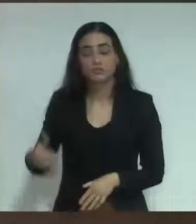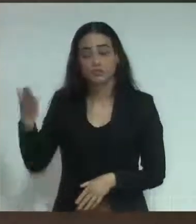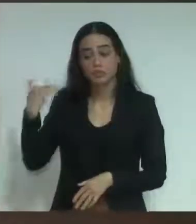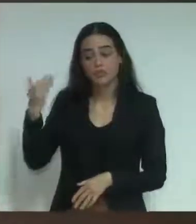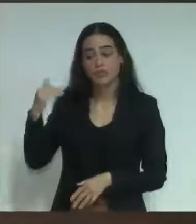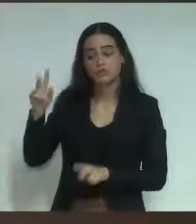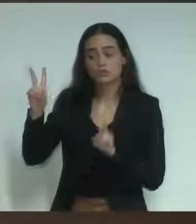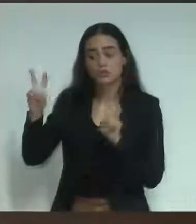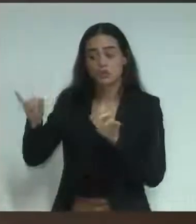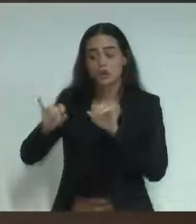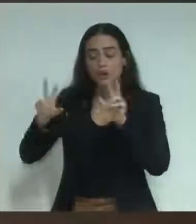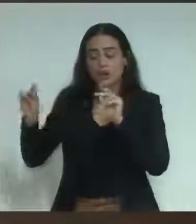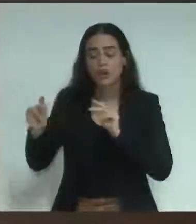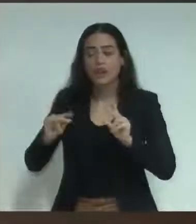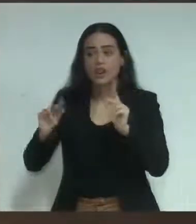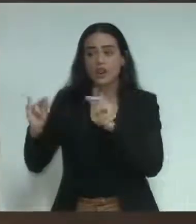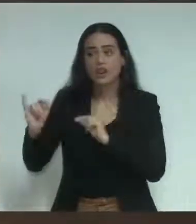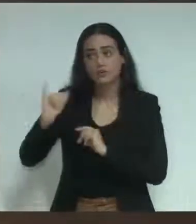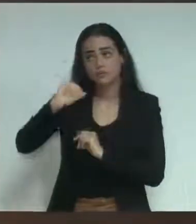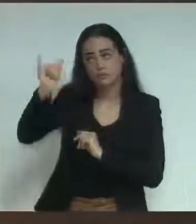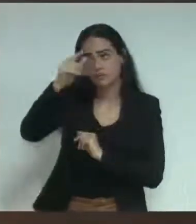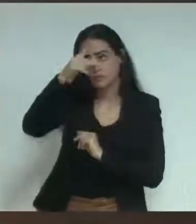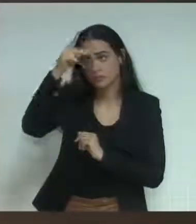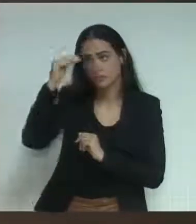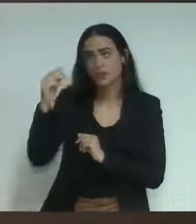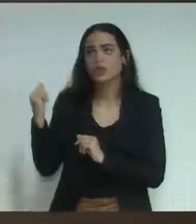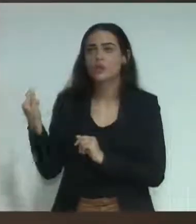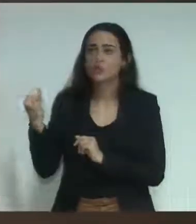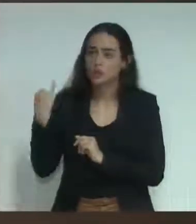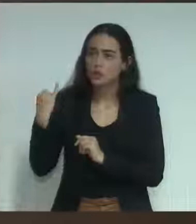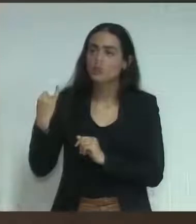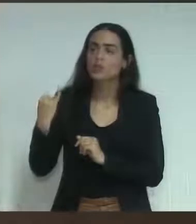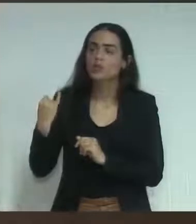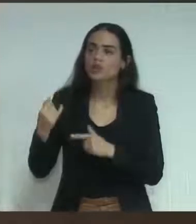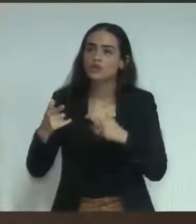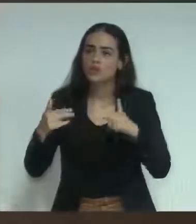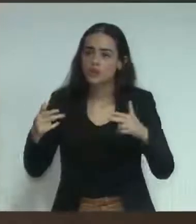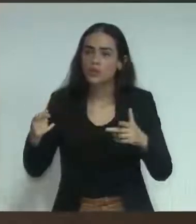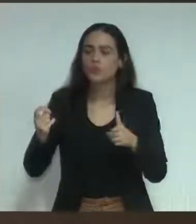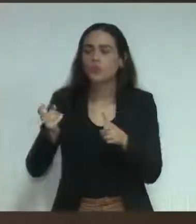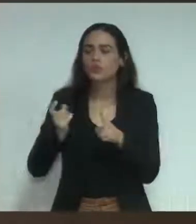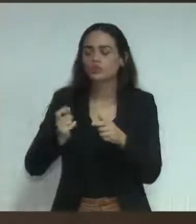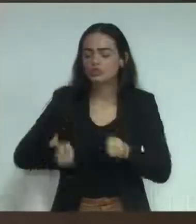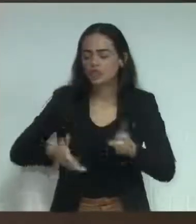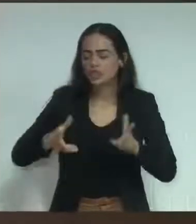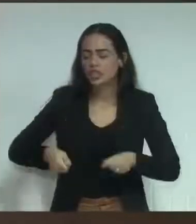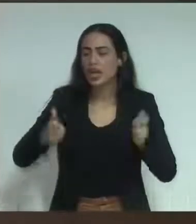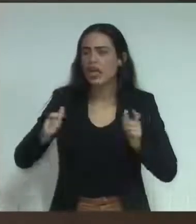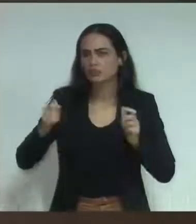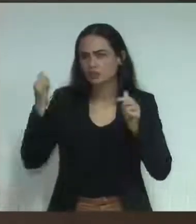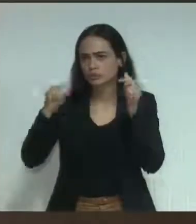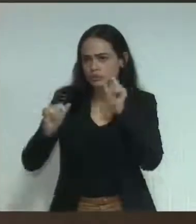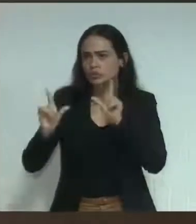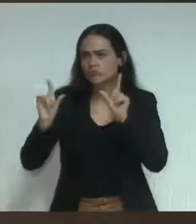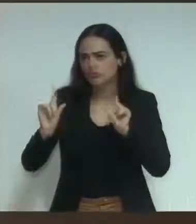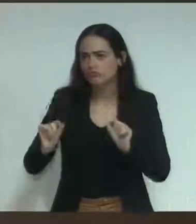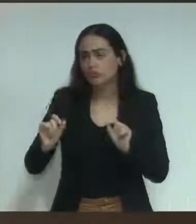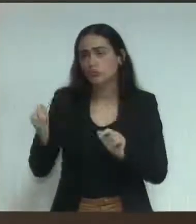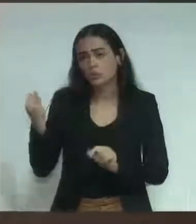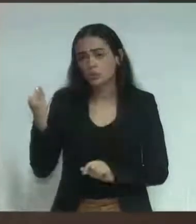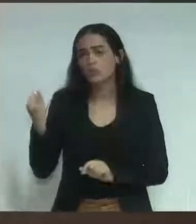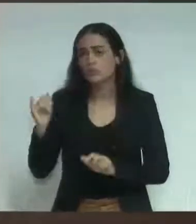tivemos, que eu acho muito importante ter um enxugamento da máquina pública ao que for estritamente necessário.